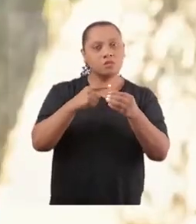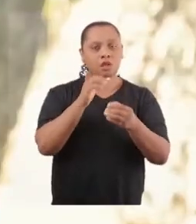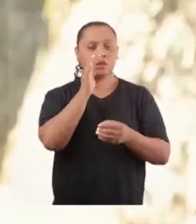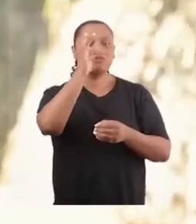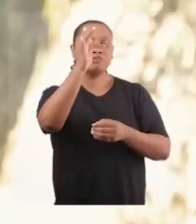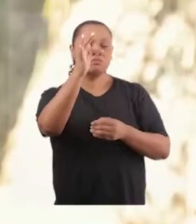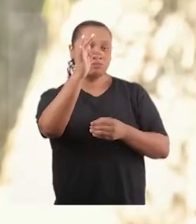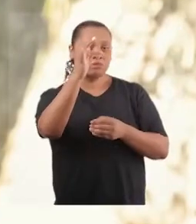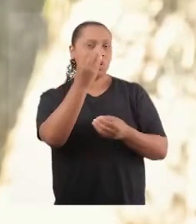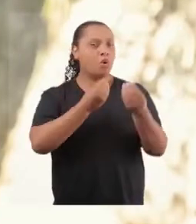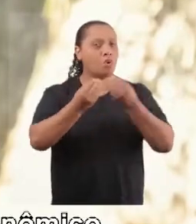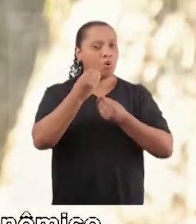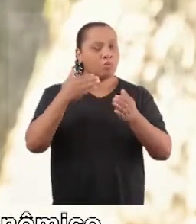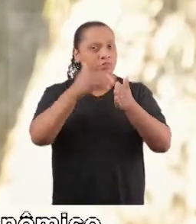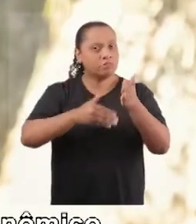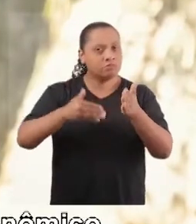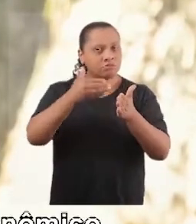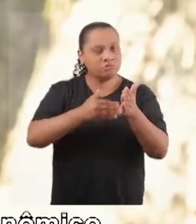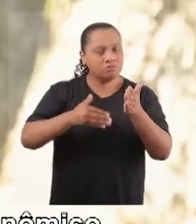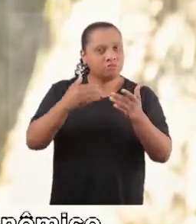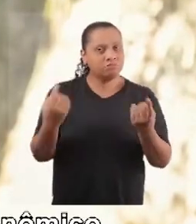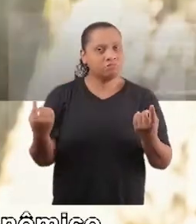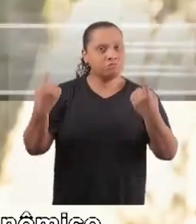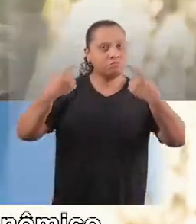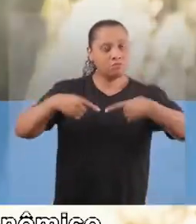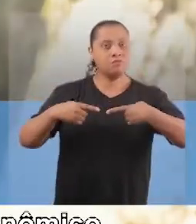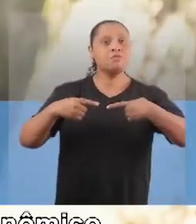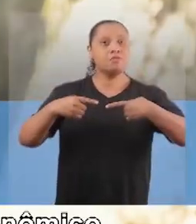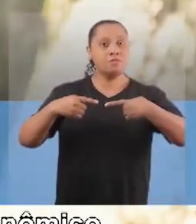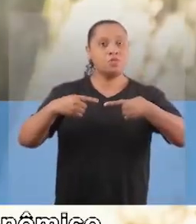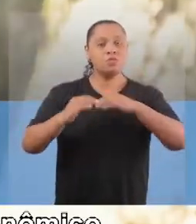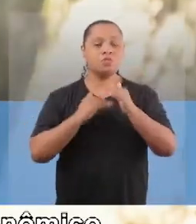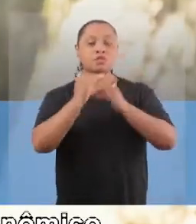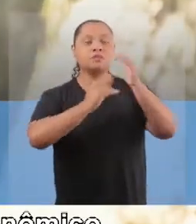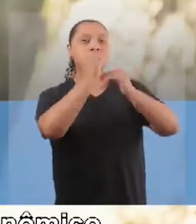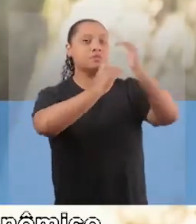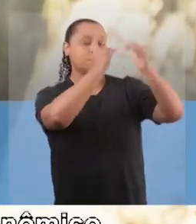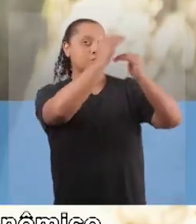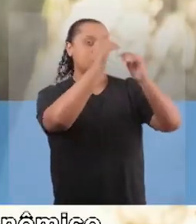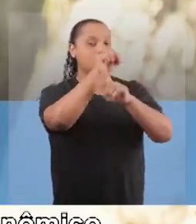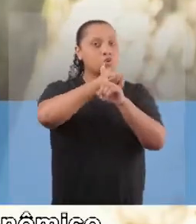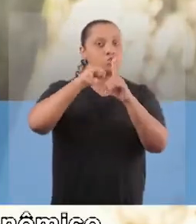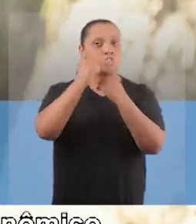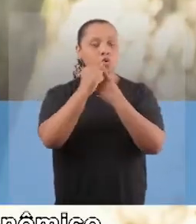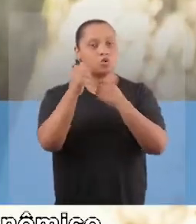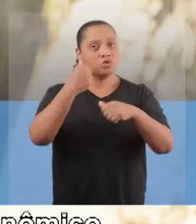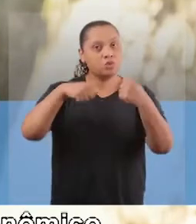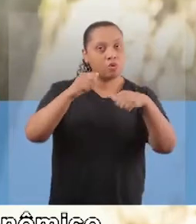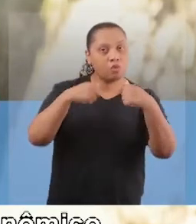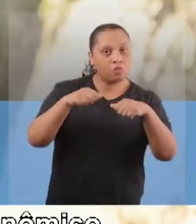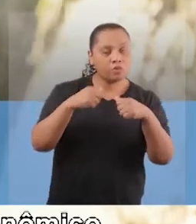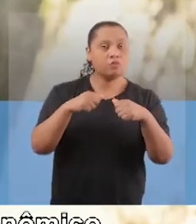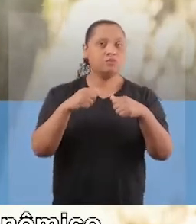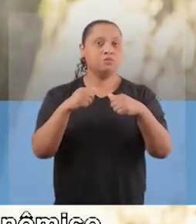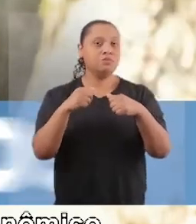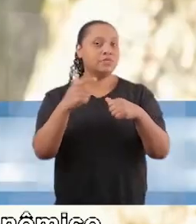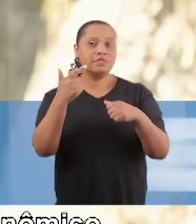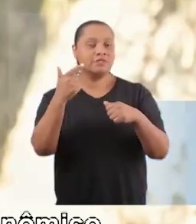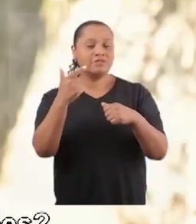a nossa cidade amanhã? Como vamos enfrentar os grandes desafios do desenvolvimento